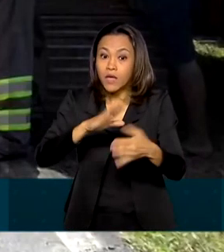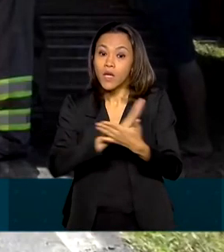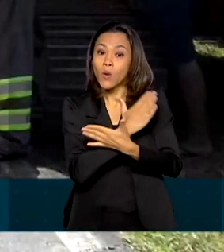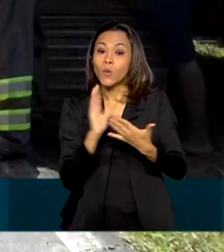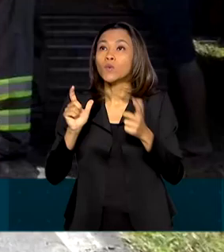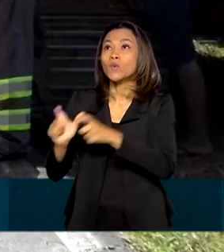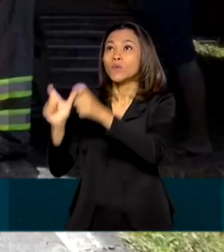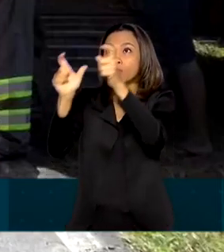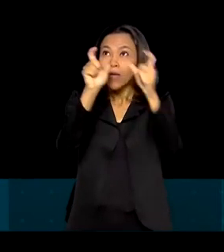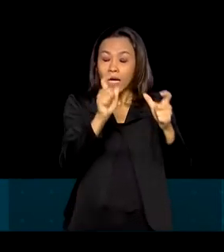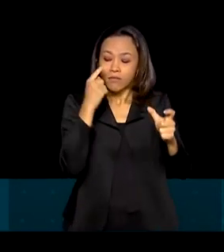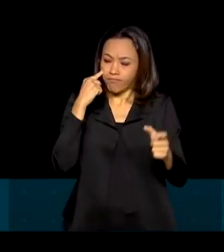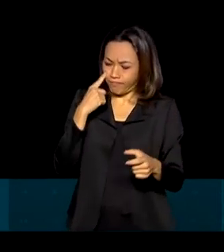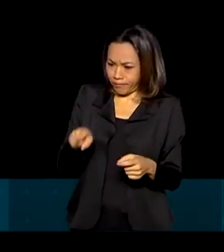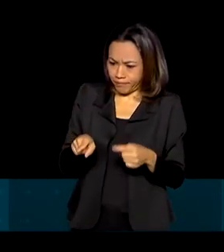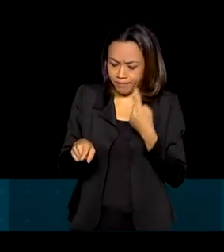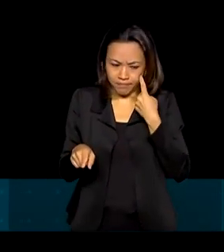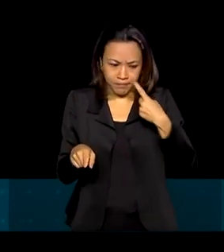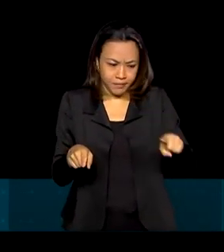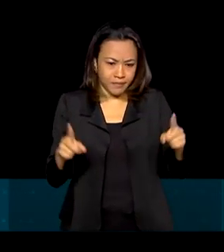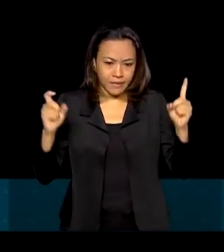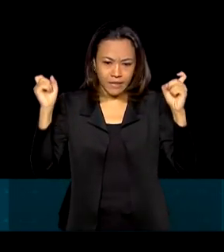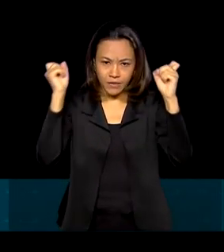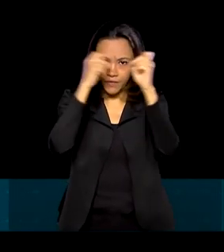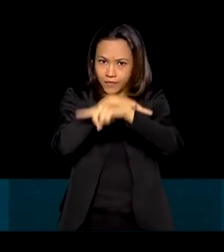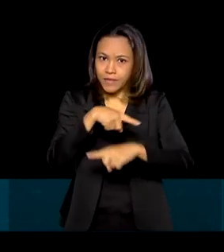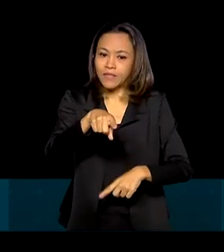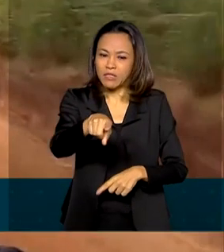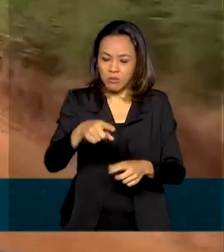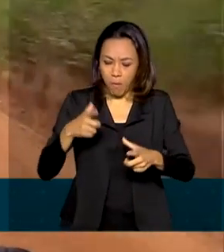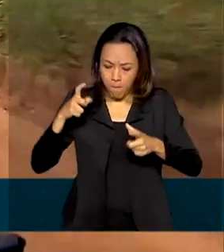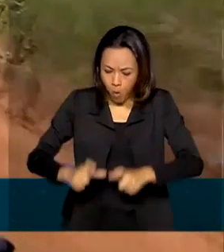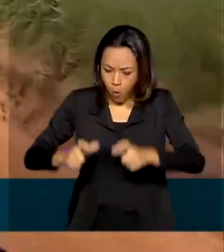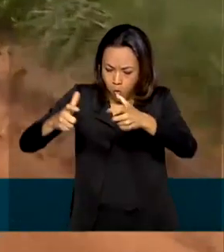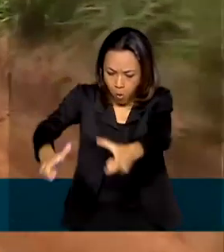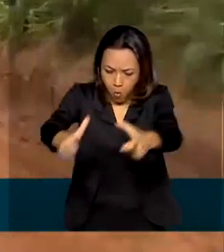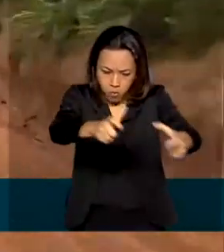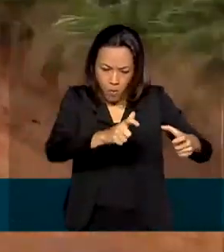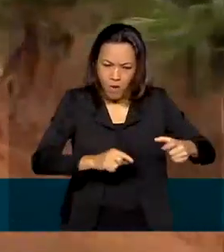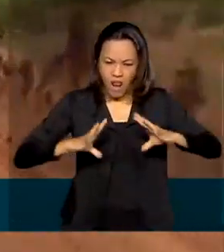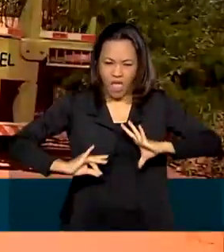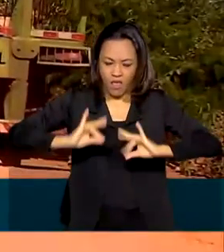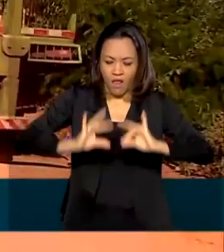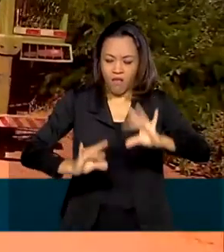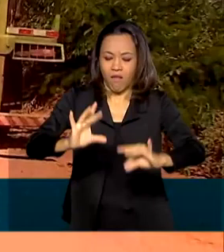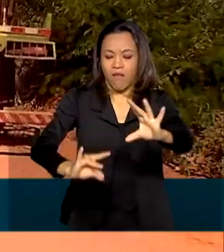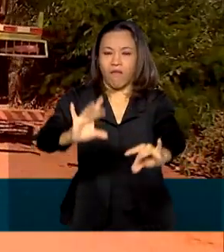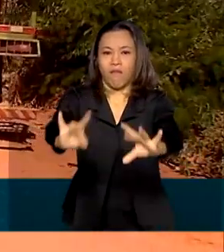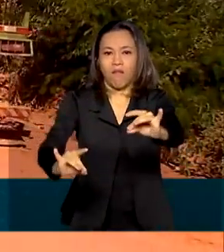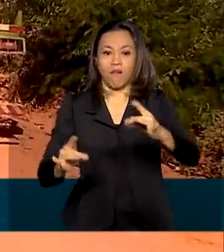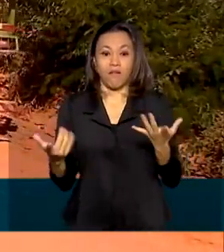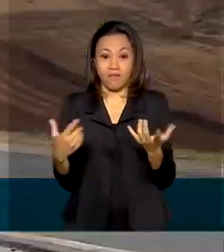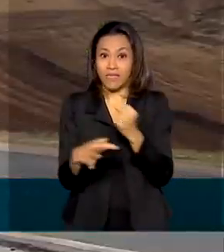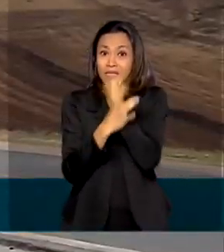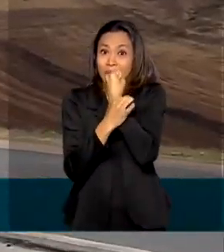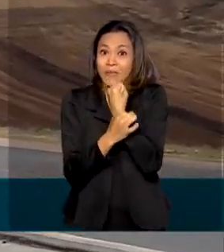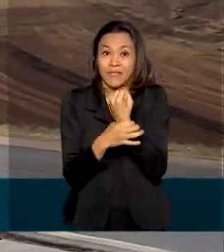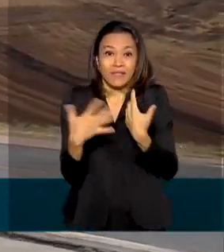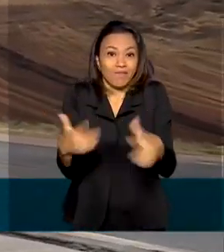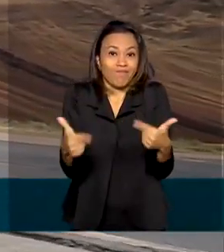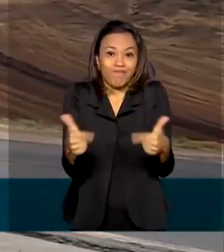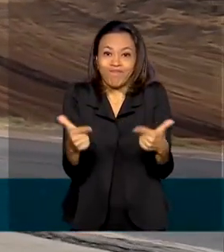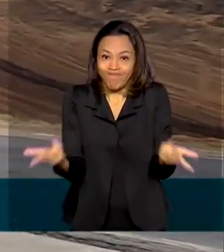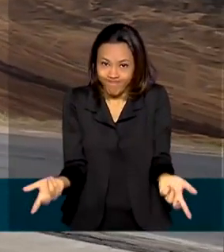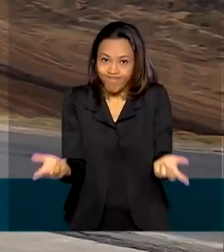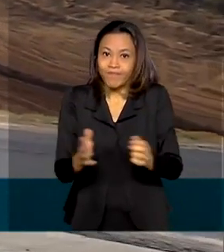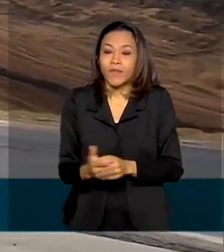encontrada nas rodovias está longe do ideal. Buracos, lama, pouca fluidez e pouca segurança. Uma